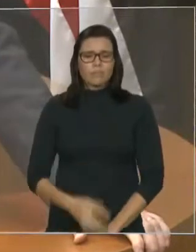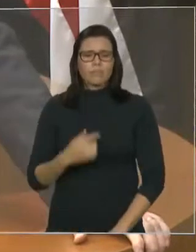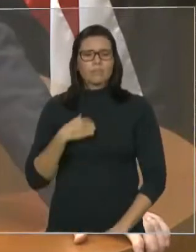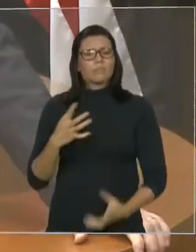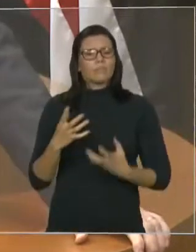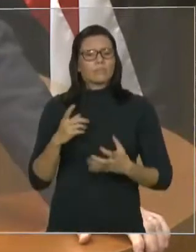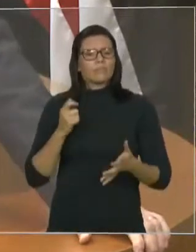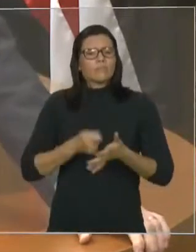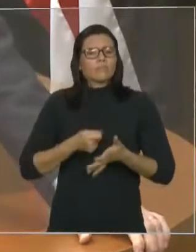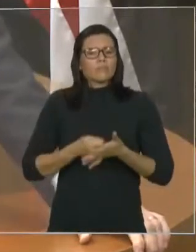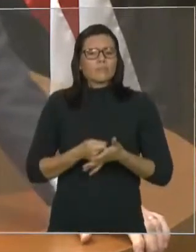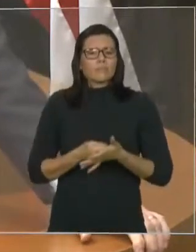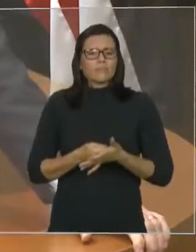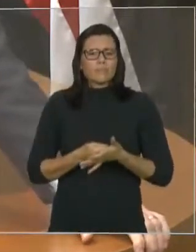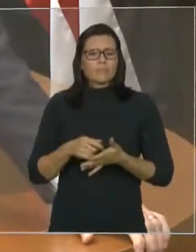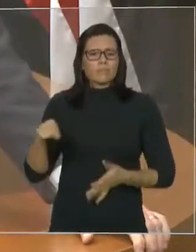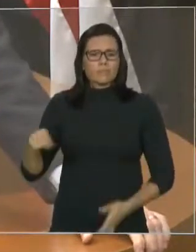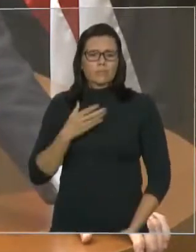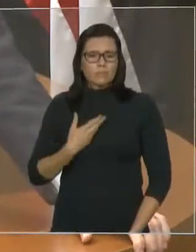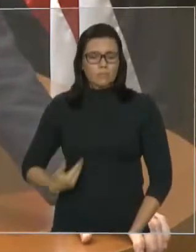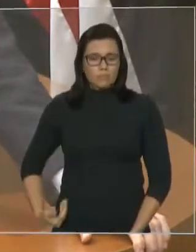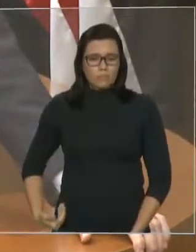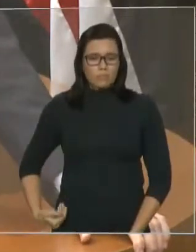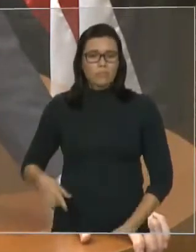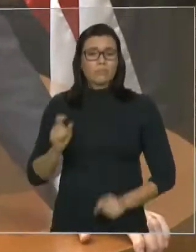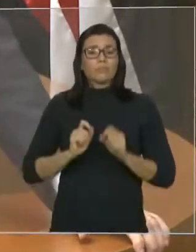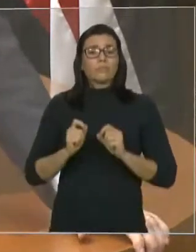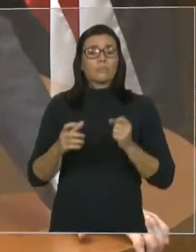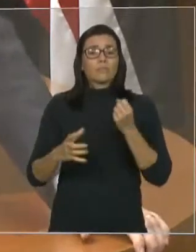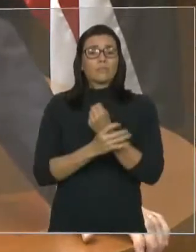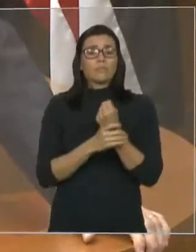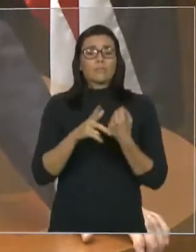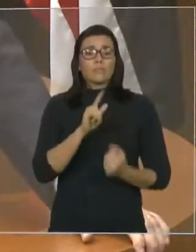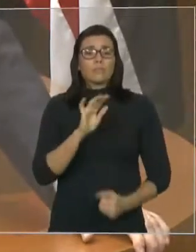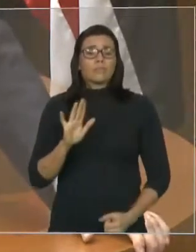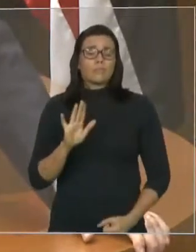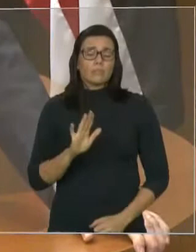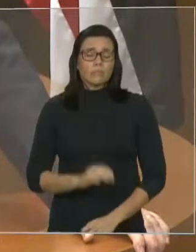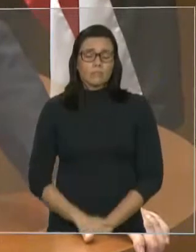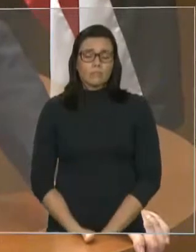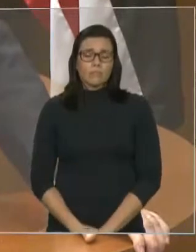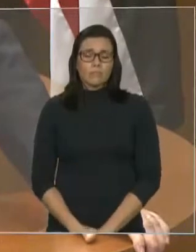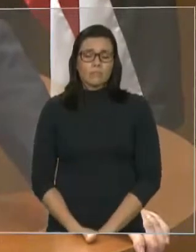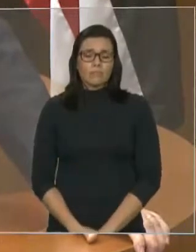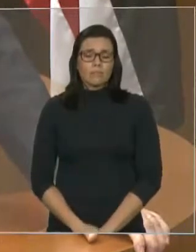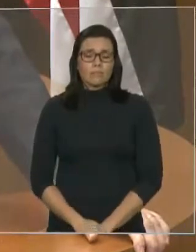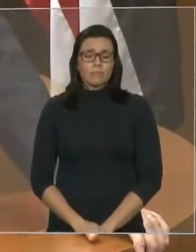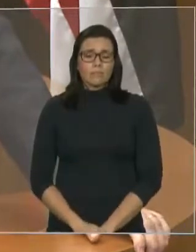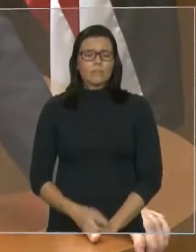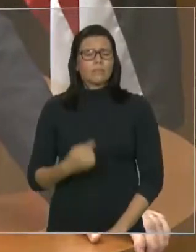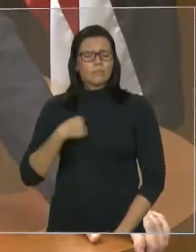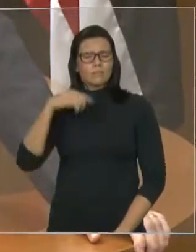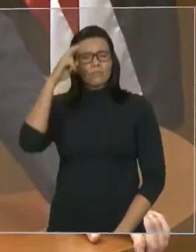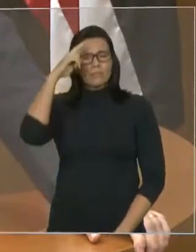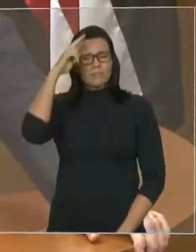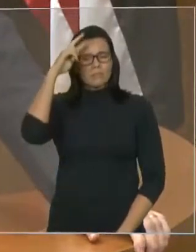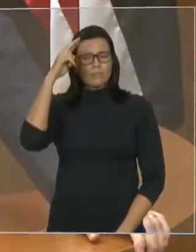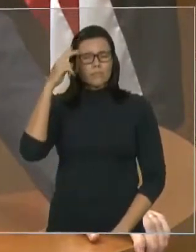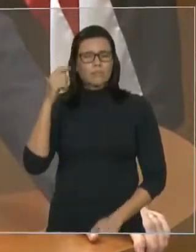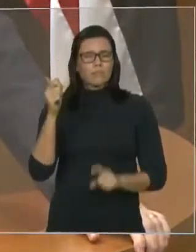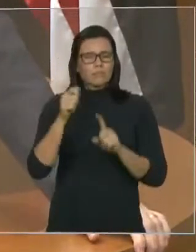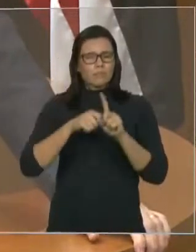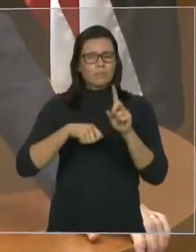Flávio Dino a questão da segurança pública. Até então, eu me lembro que, há dois meses atrás,